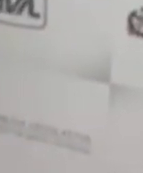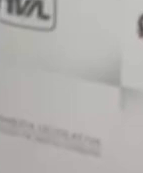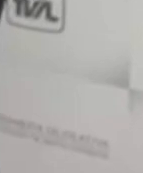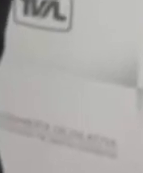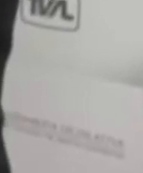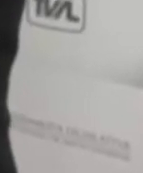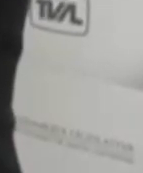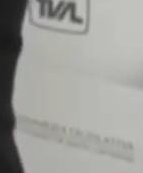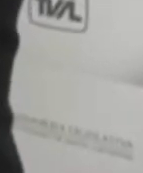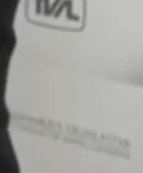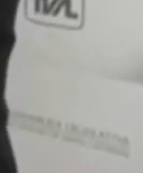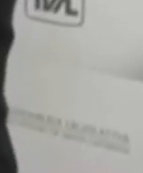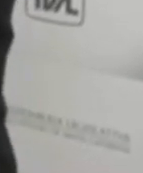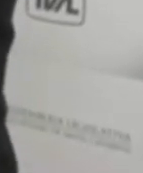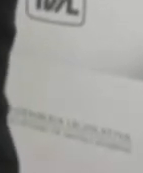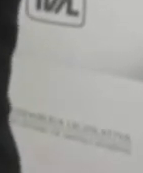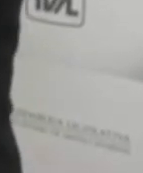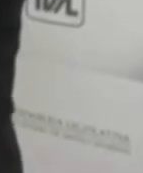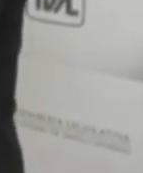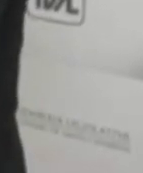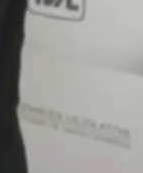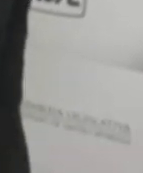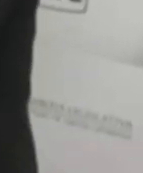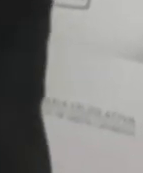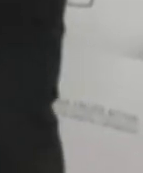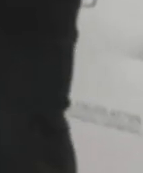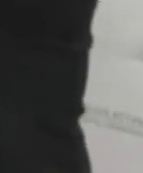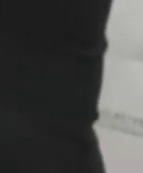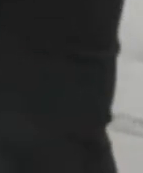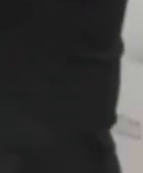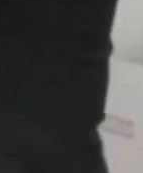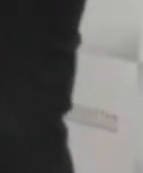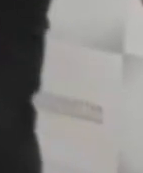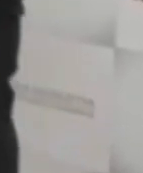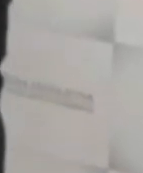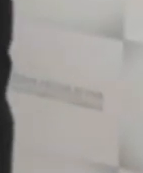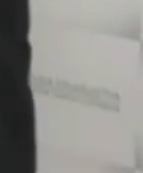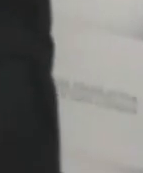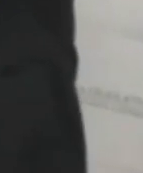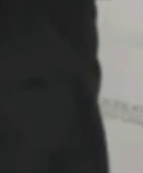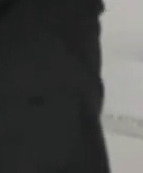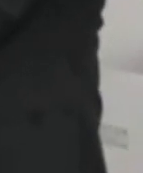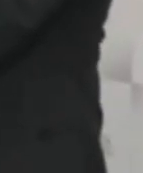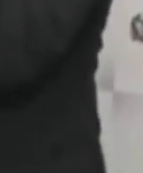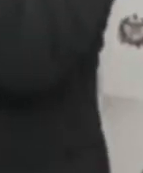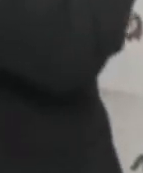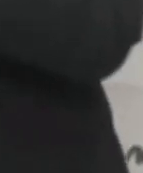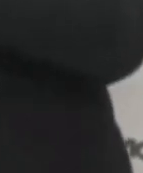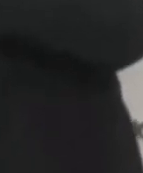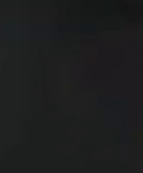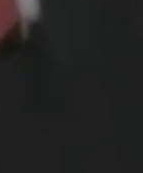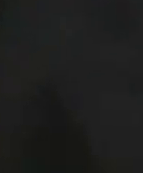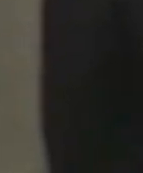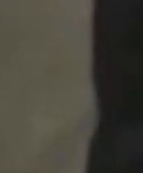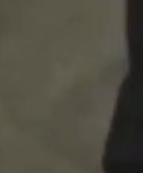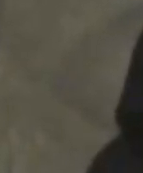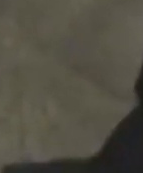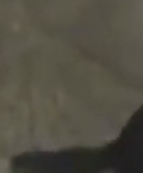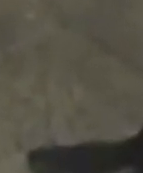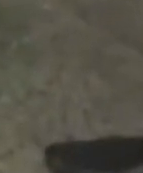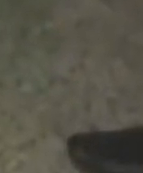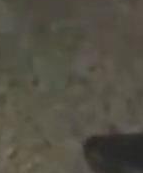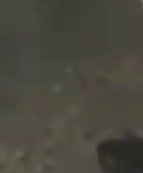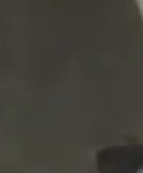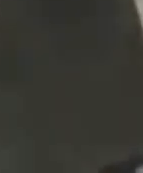serviços prestados junto ao canil setorial de Xancherê, onde o policial trabalha desde 2013. Nos